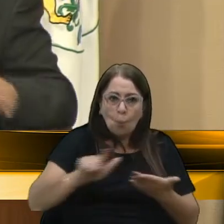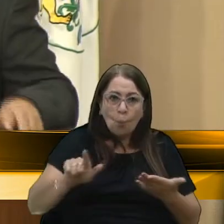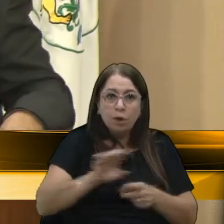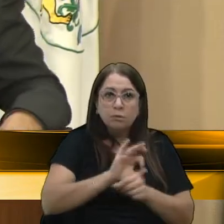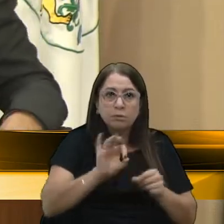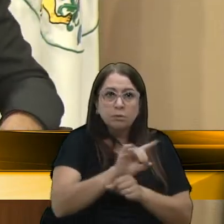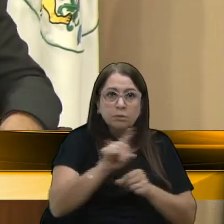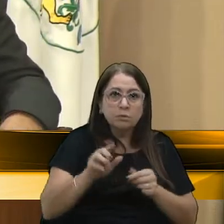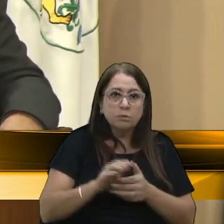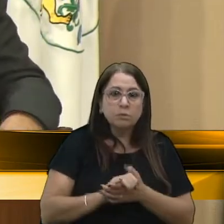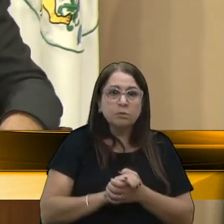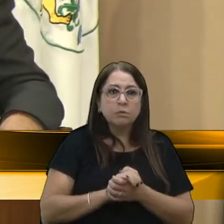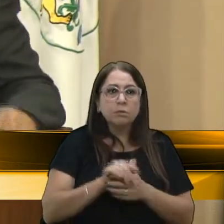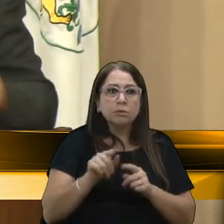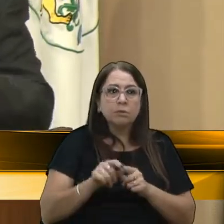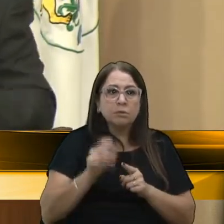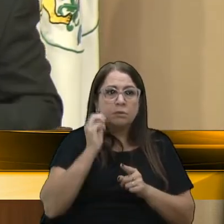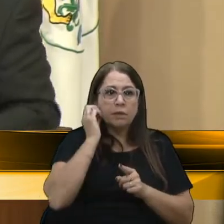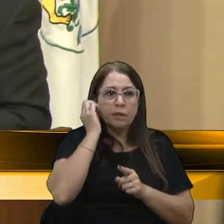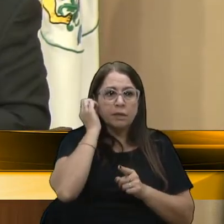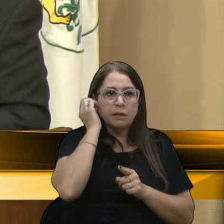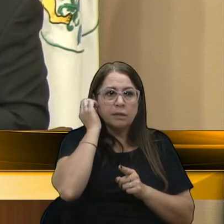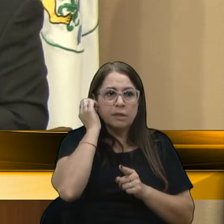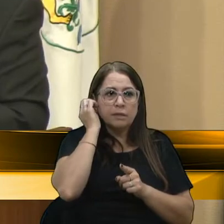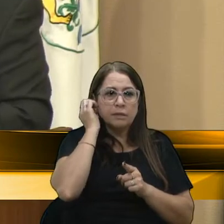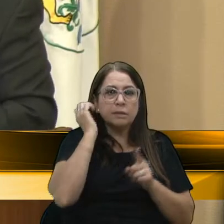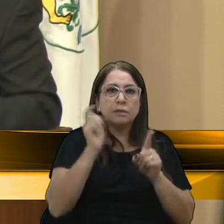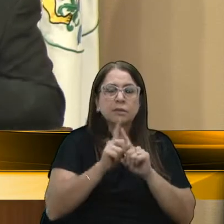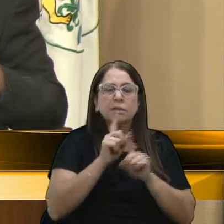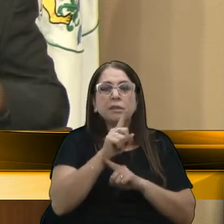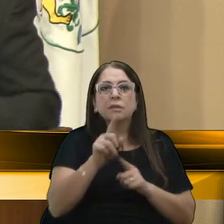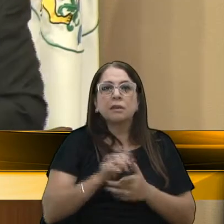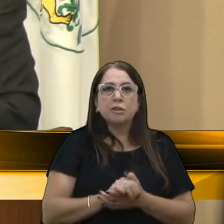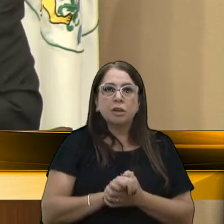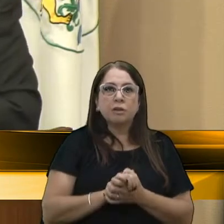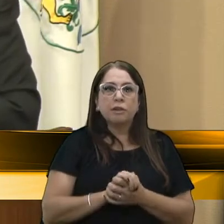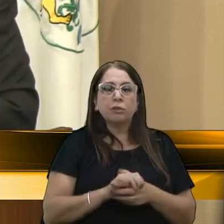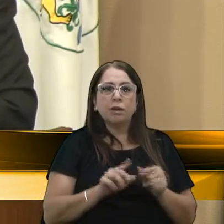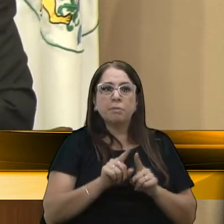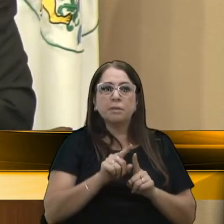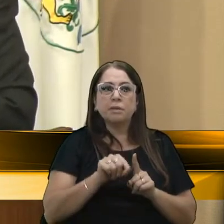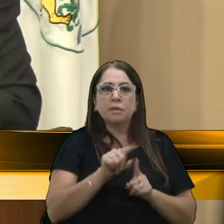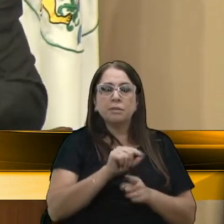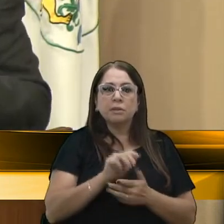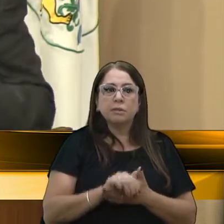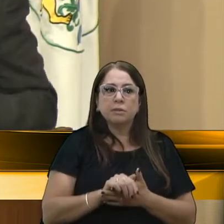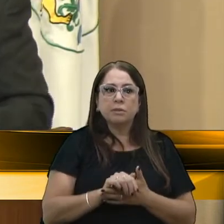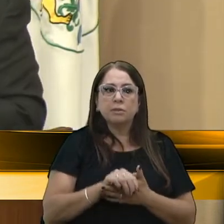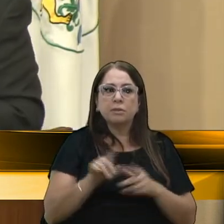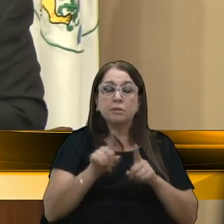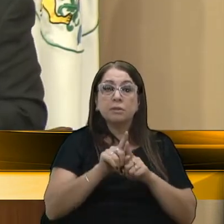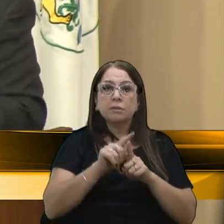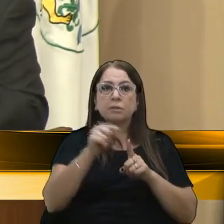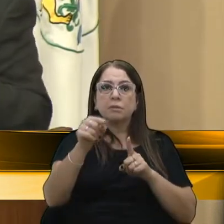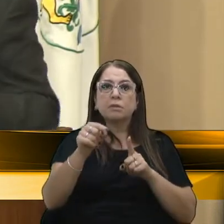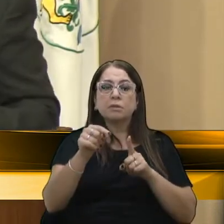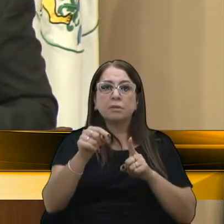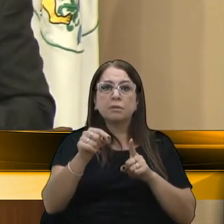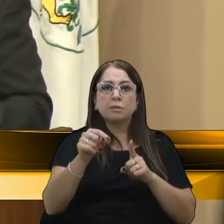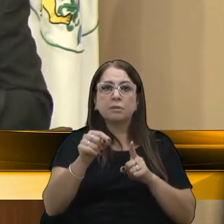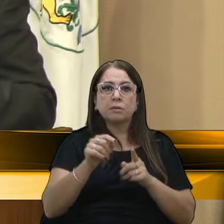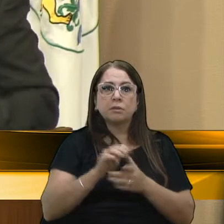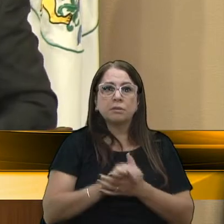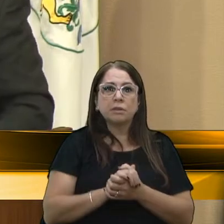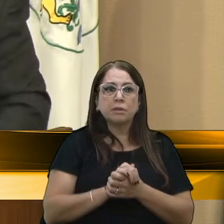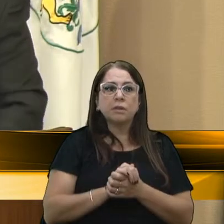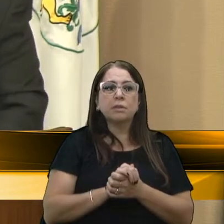coisa estranha na casa. Então hoje, eu achei também, a pauta veio praticamente zerada. Então a Secretaria da Saúde estará na casa